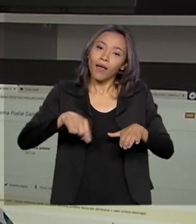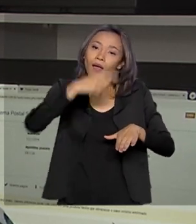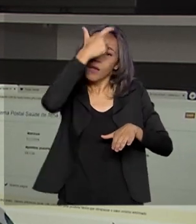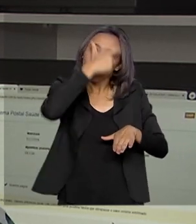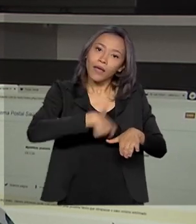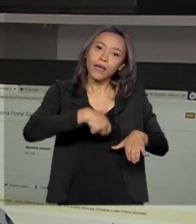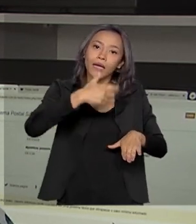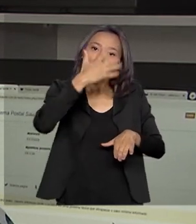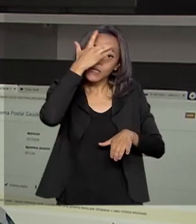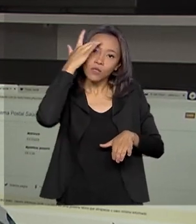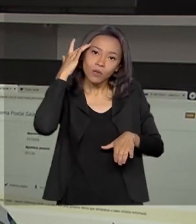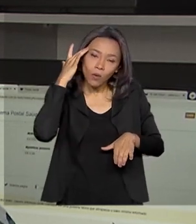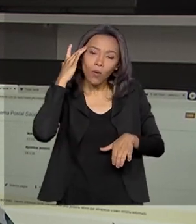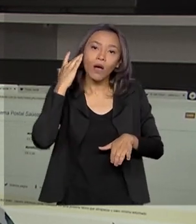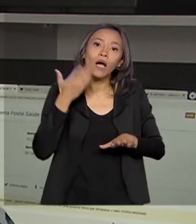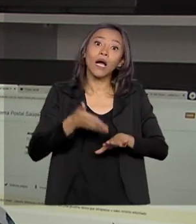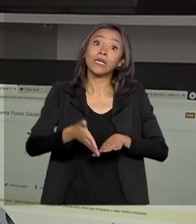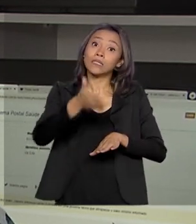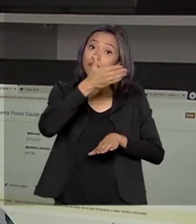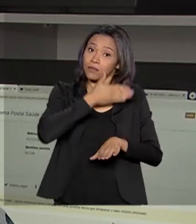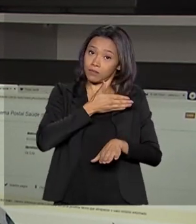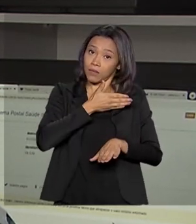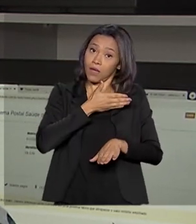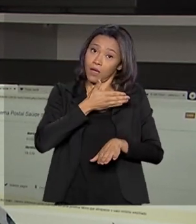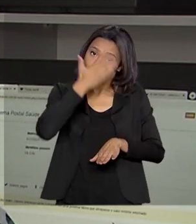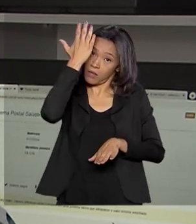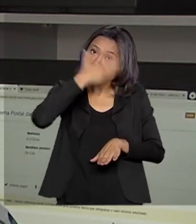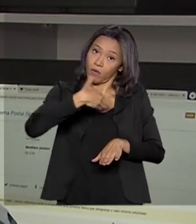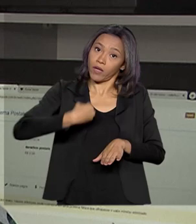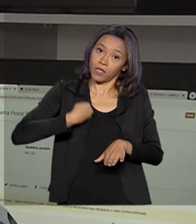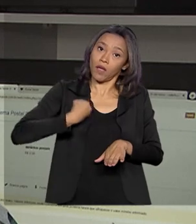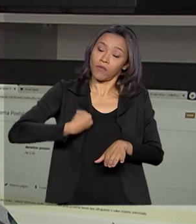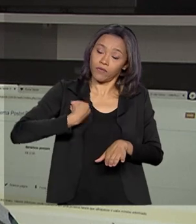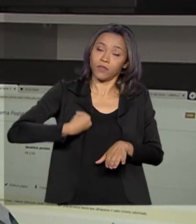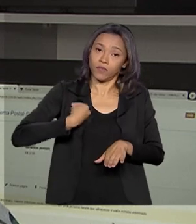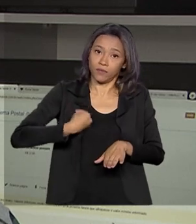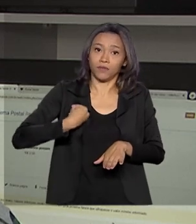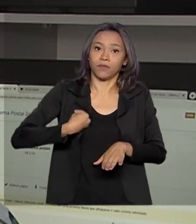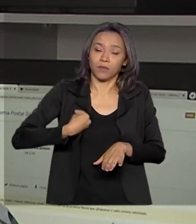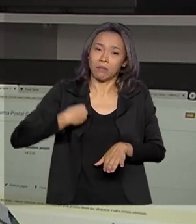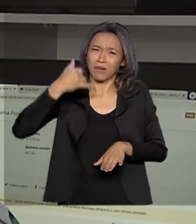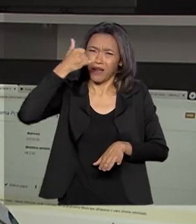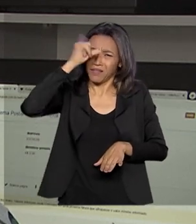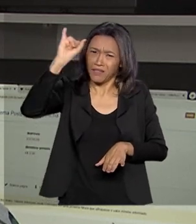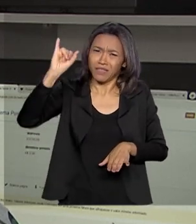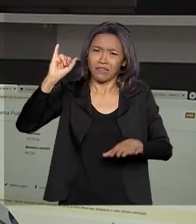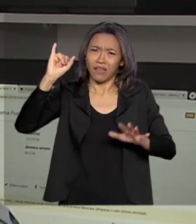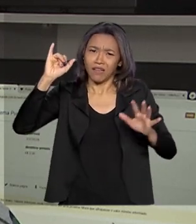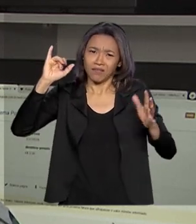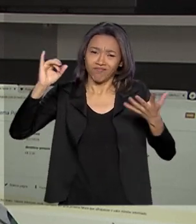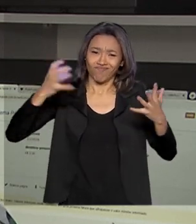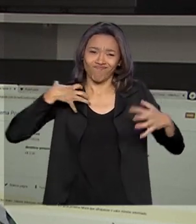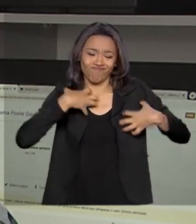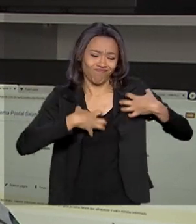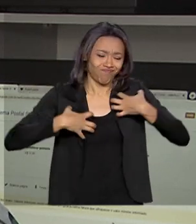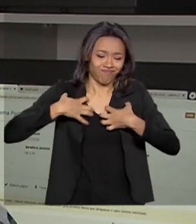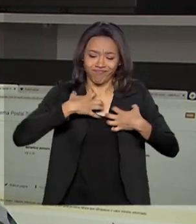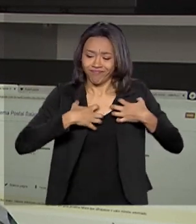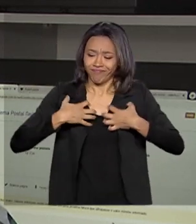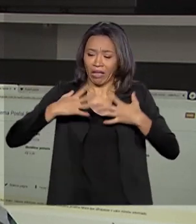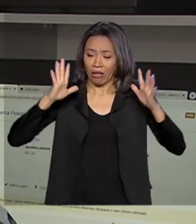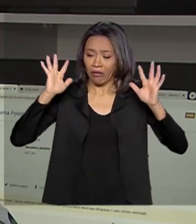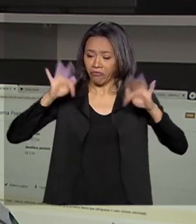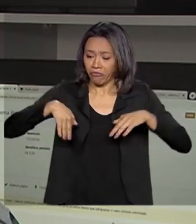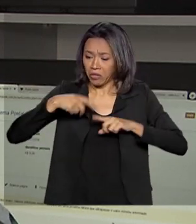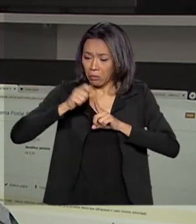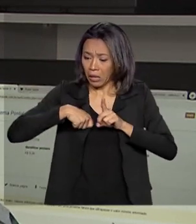se adiantar e confirmar que está vivo para evitar um desabou de esperar o final do